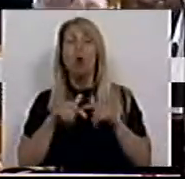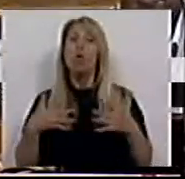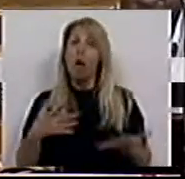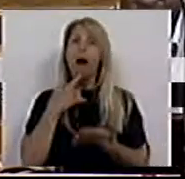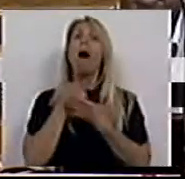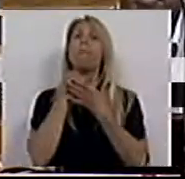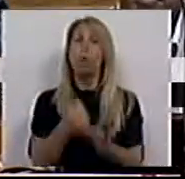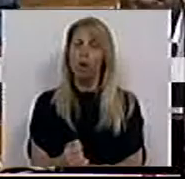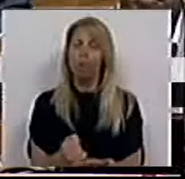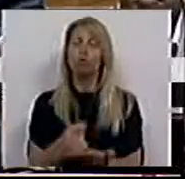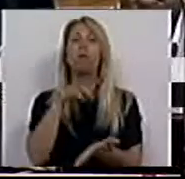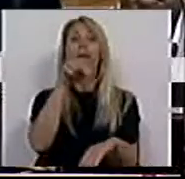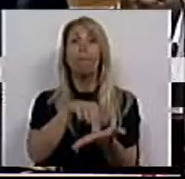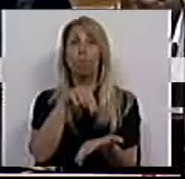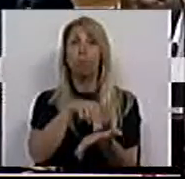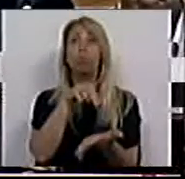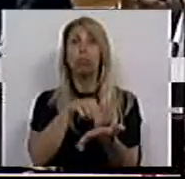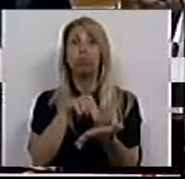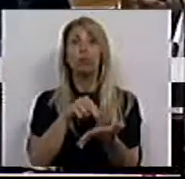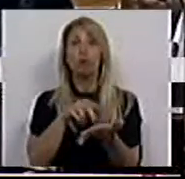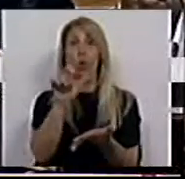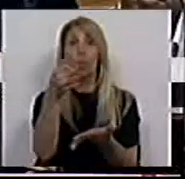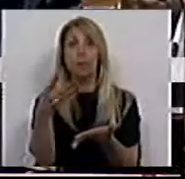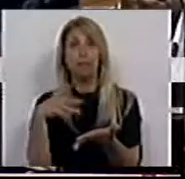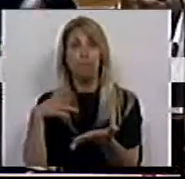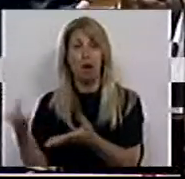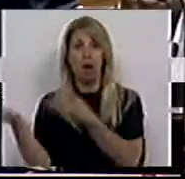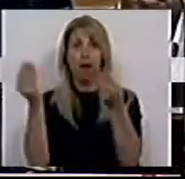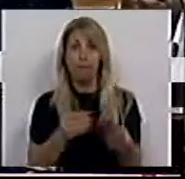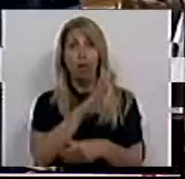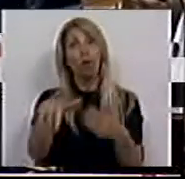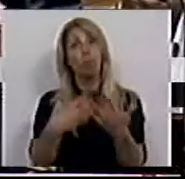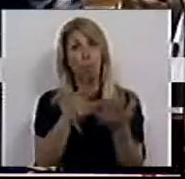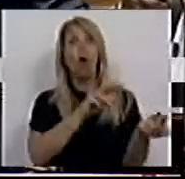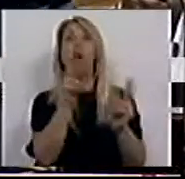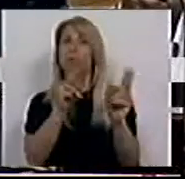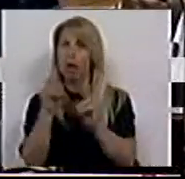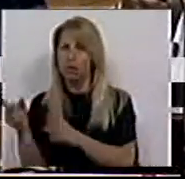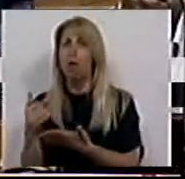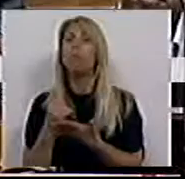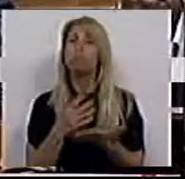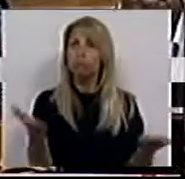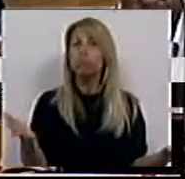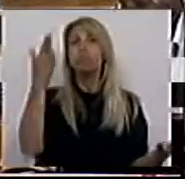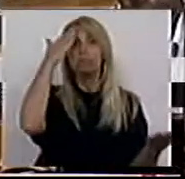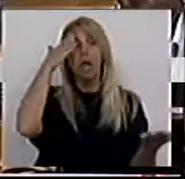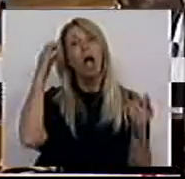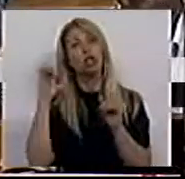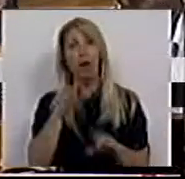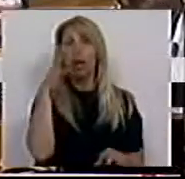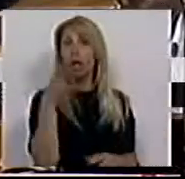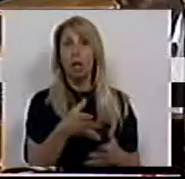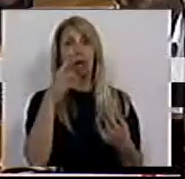a posição que é apresentada pelo Partido Comunista Português e as propostas de alteração que entender aqui formular.